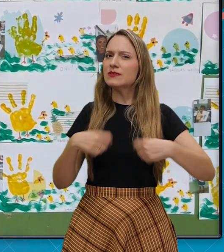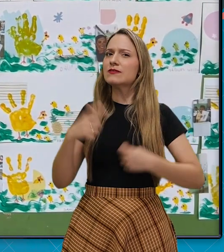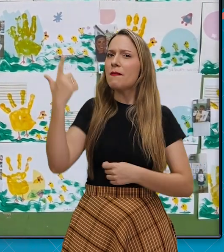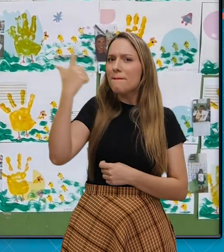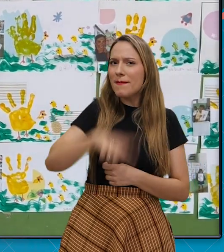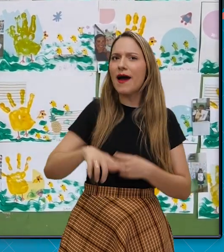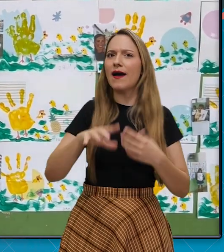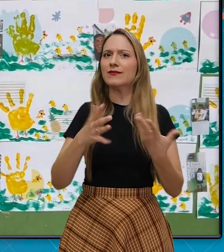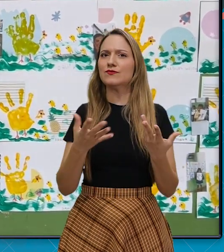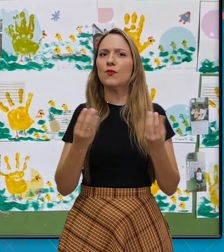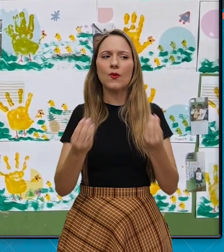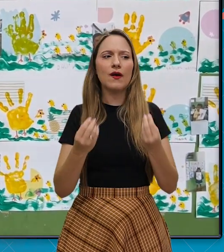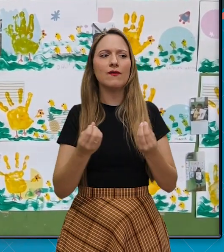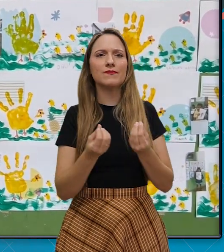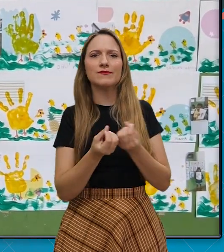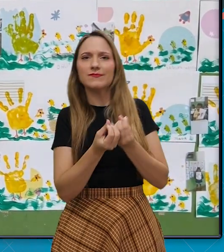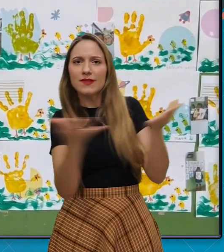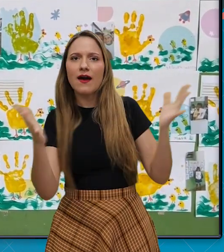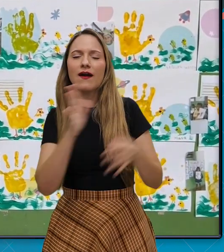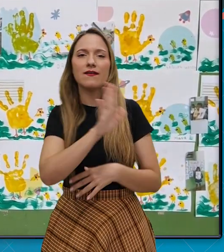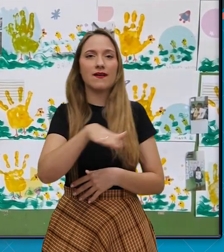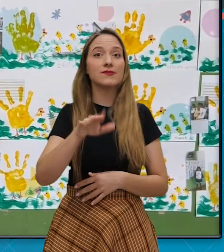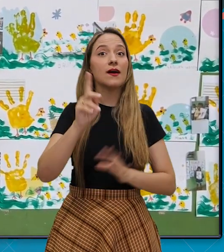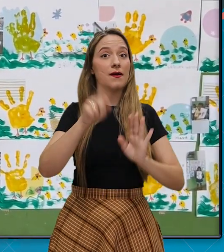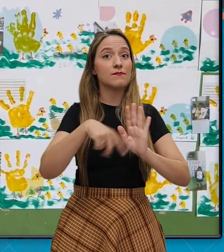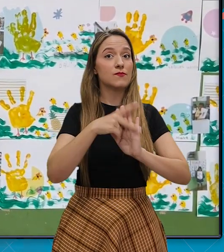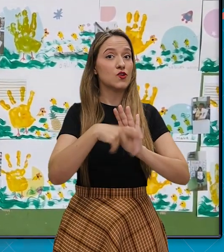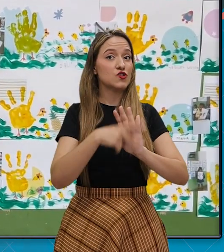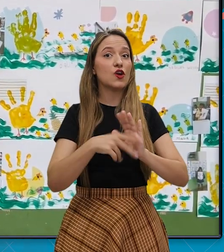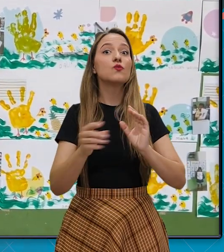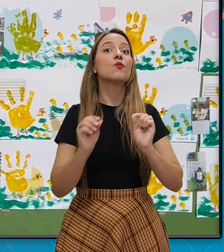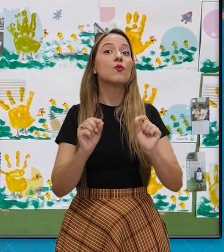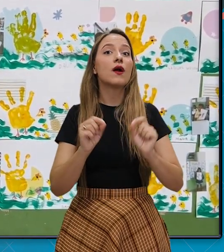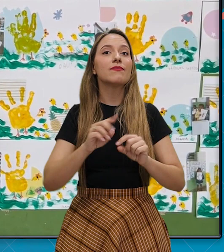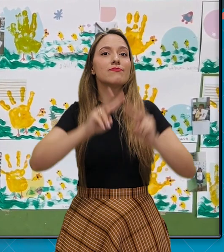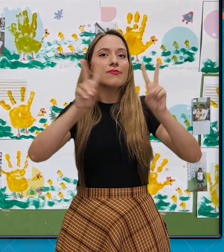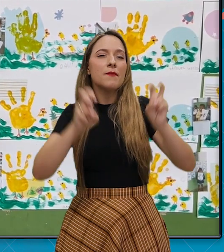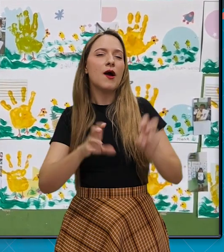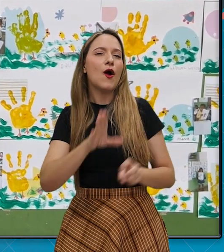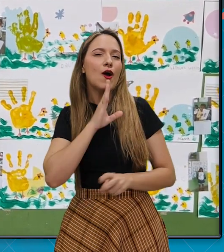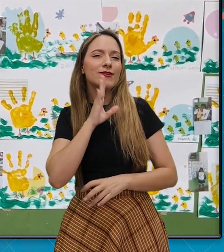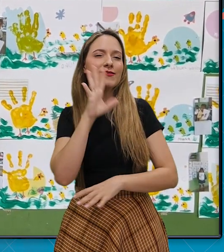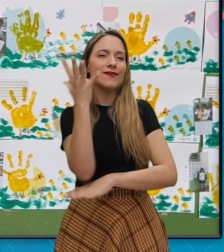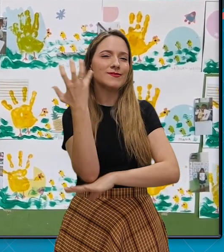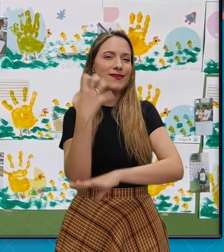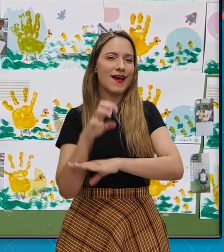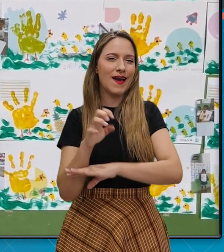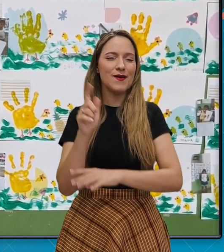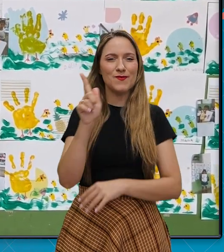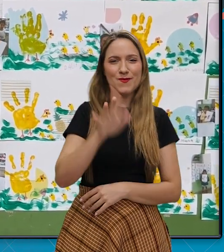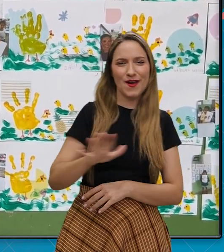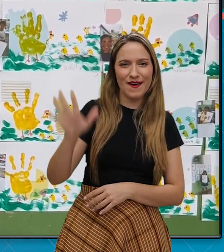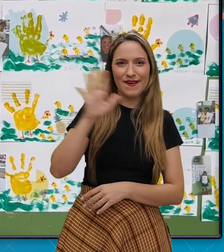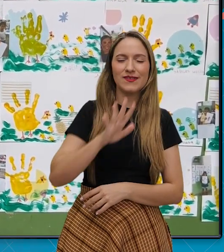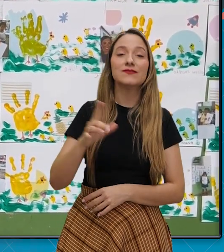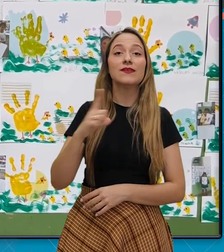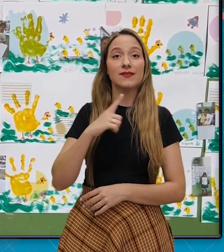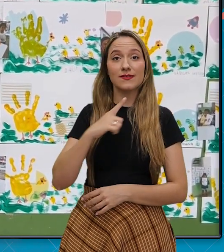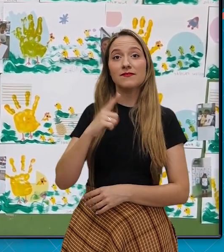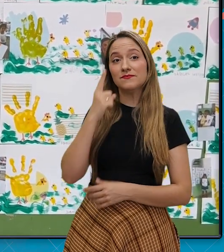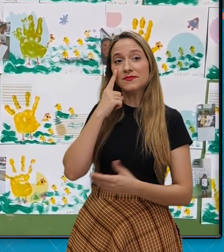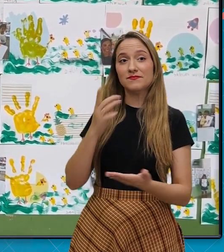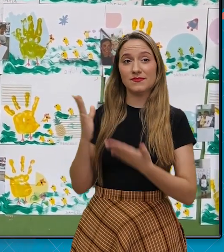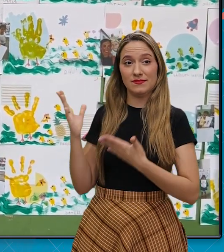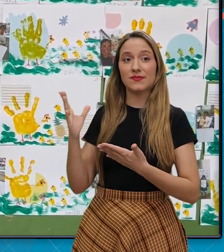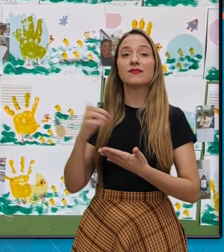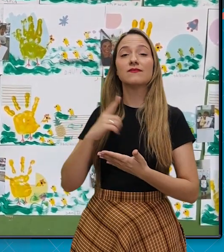repertório das crianças com um projeto que se chamará Conhecendo o Cerrado Goiano. Nós temos aqui o stand Planck, que são plantas